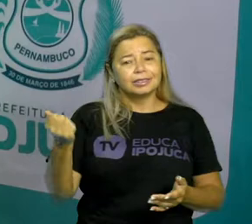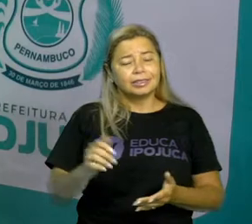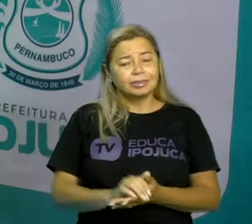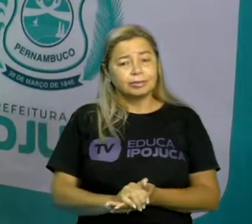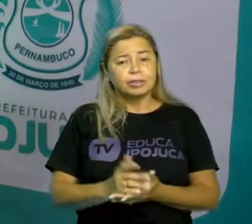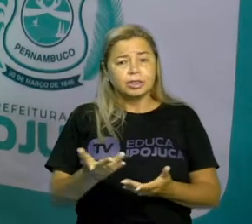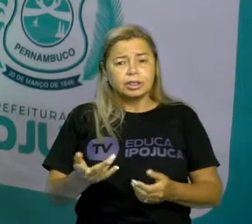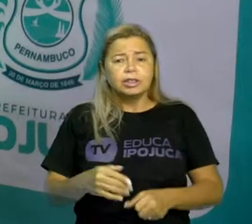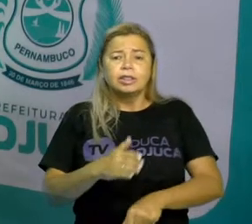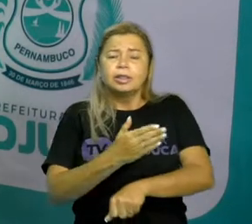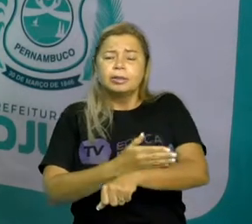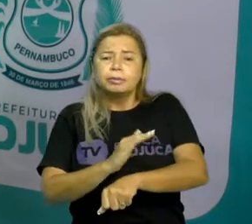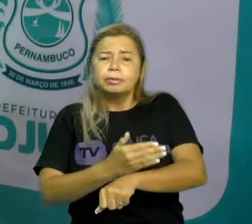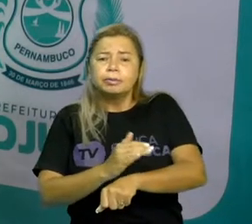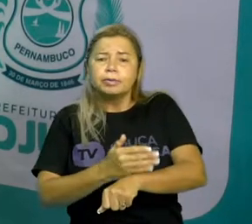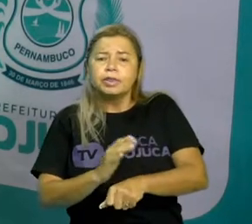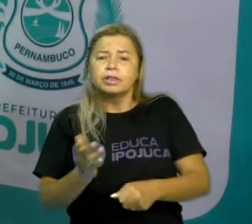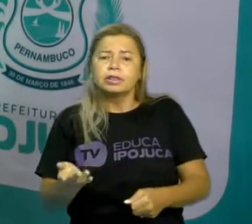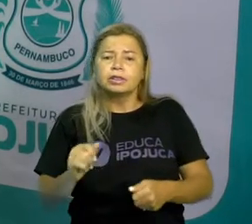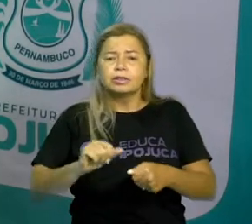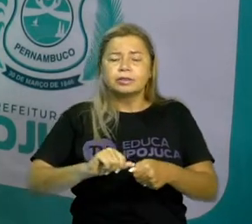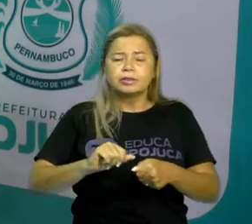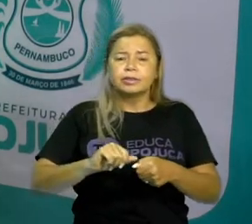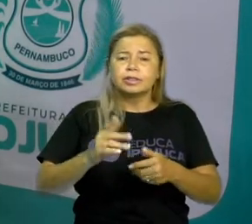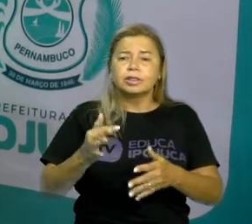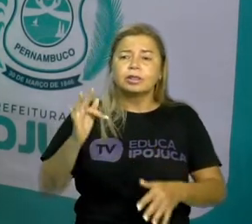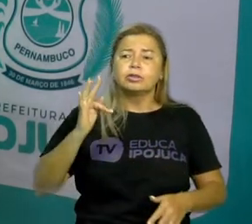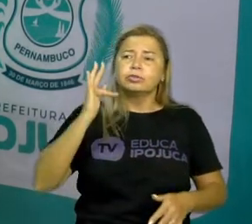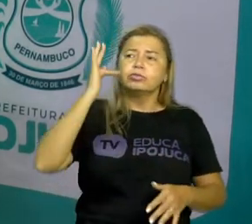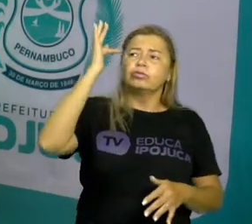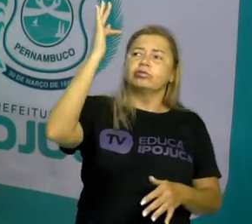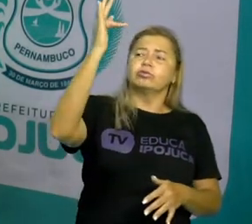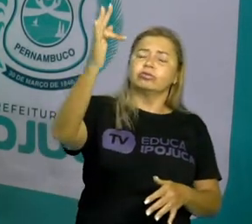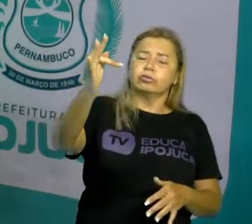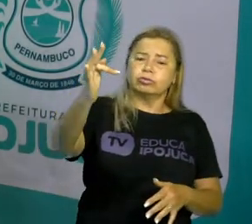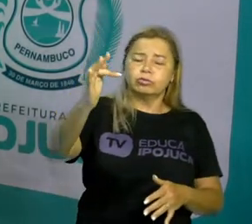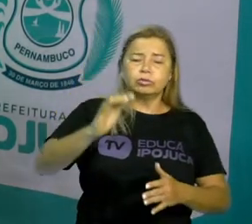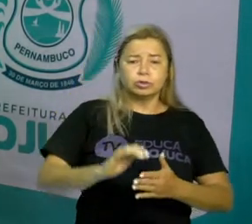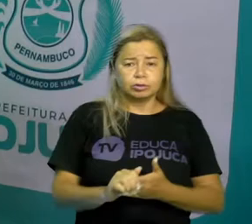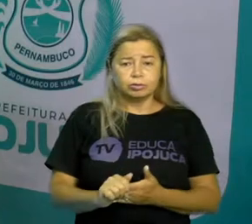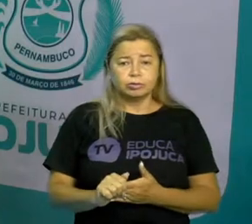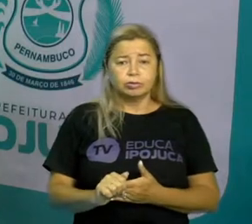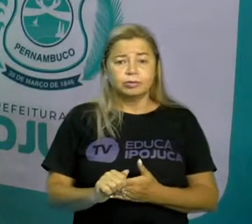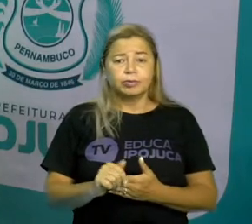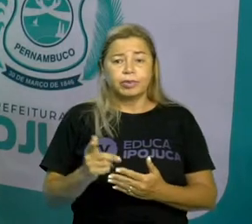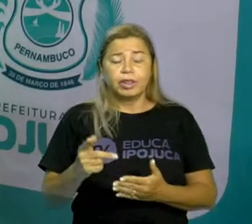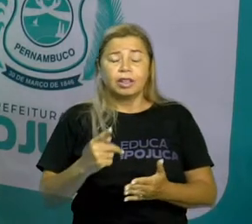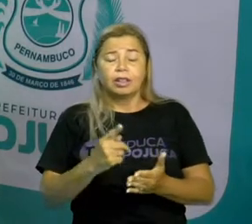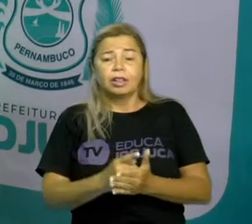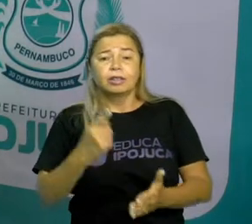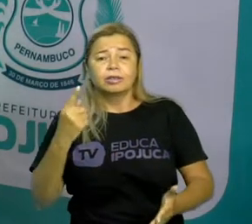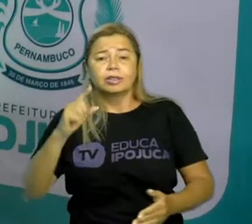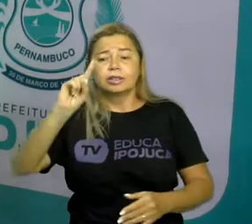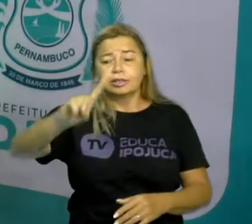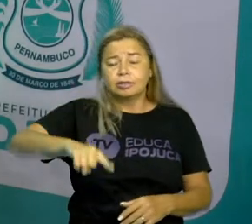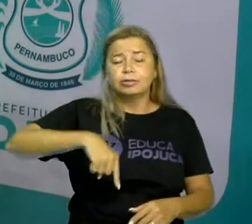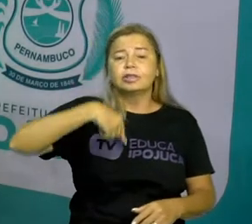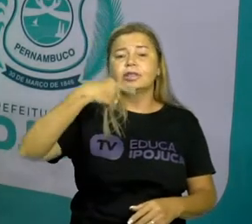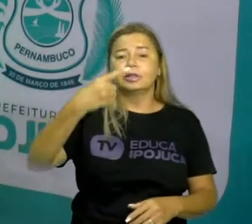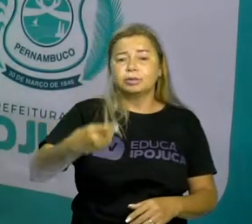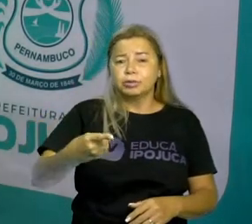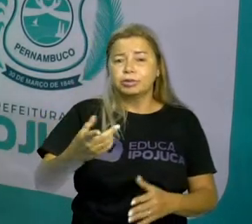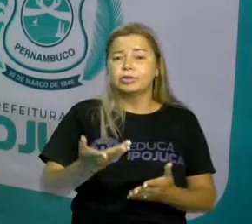Ele ocorrerá Depois do momento da fala Depois Por isso que a gente chama ele de